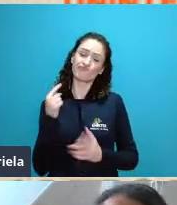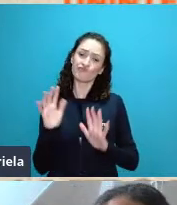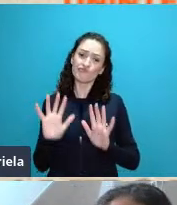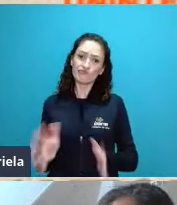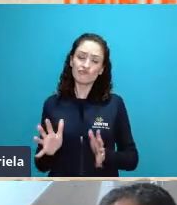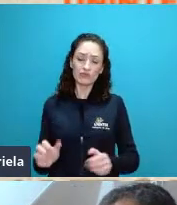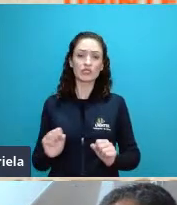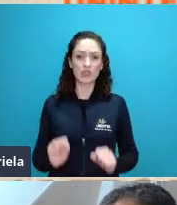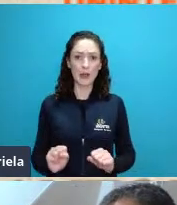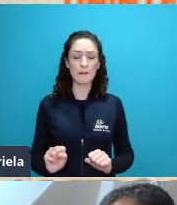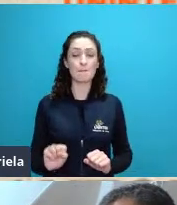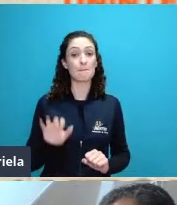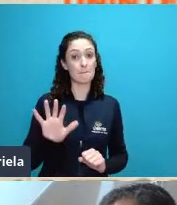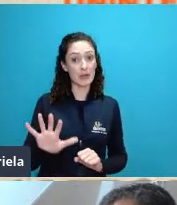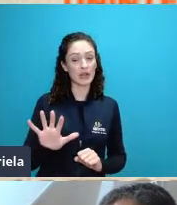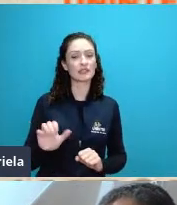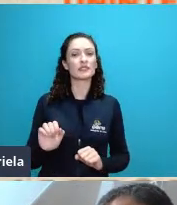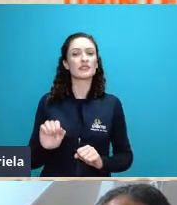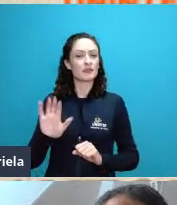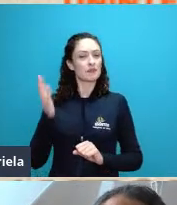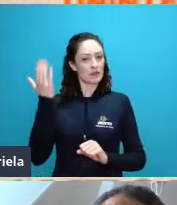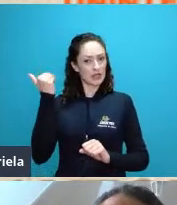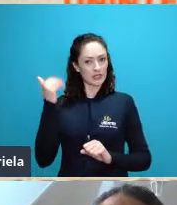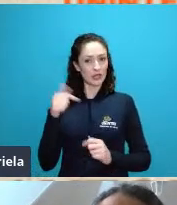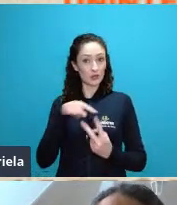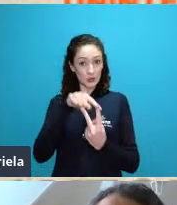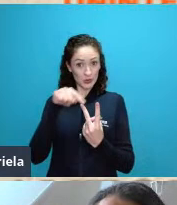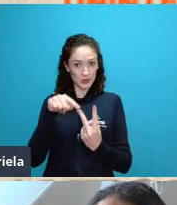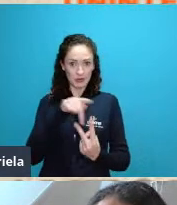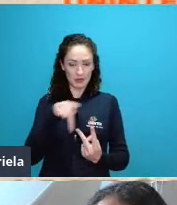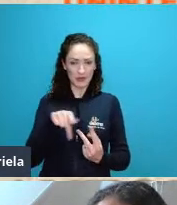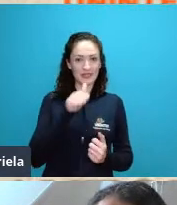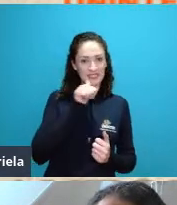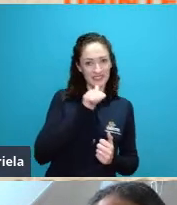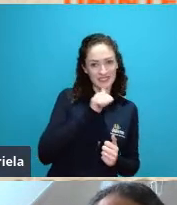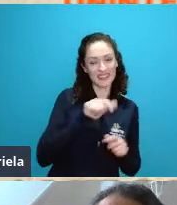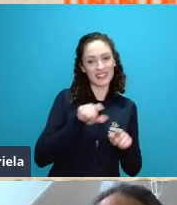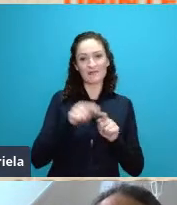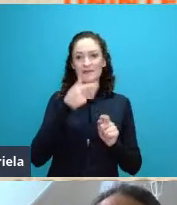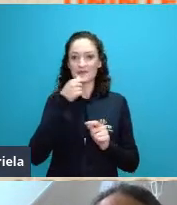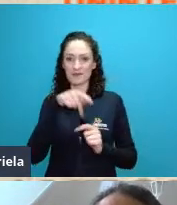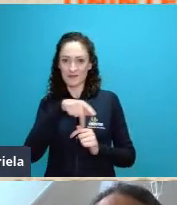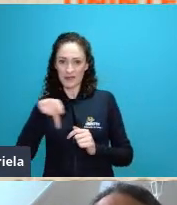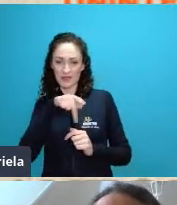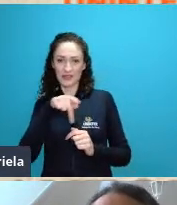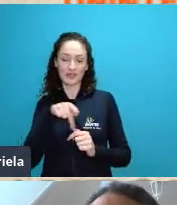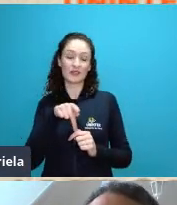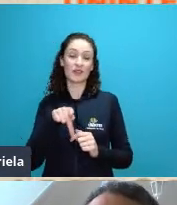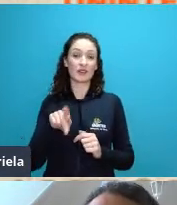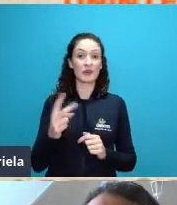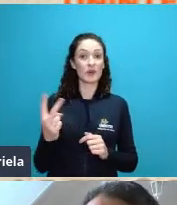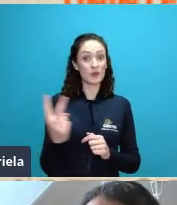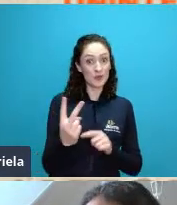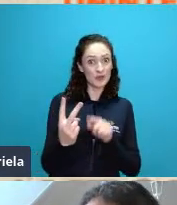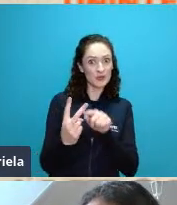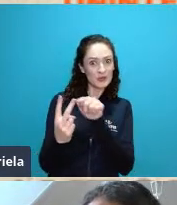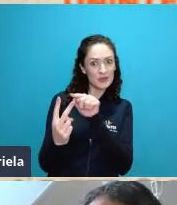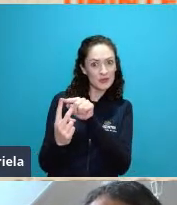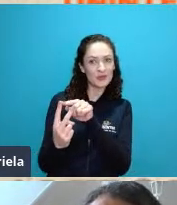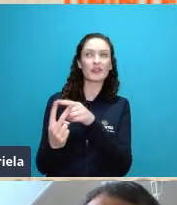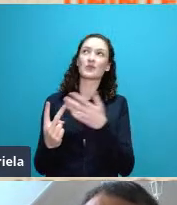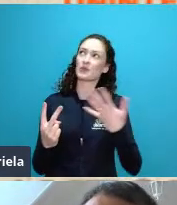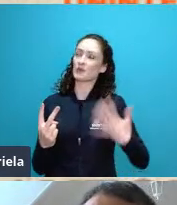tanto a professora X.A. Toca Fiore como o professor Naldi Emerson Canale foram de grande